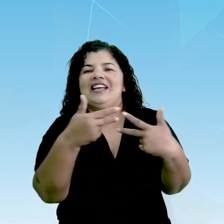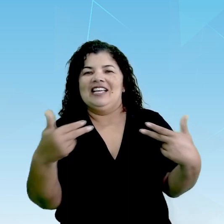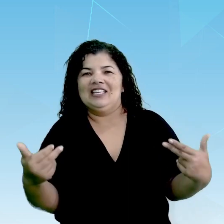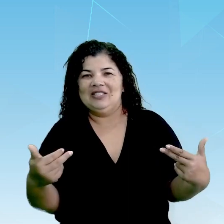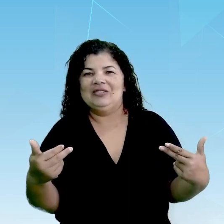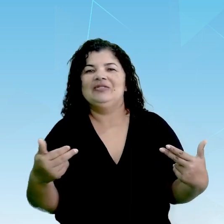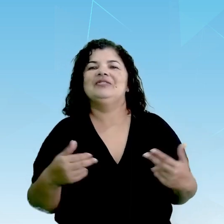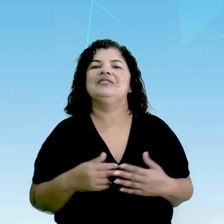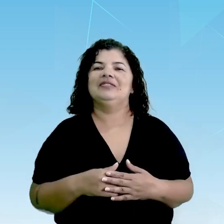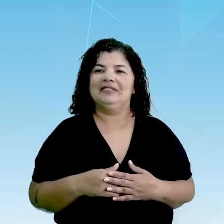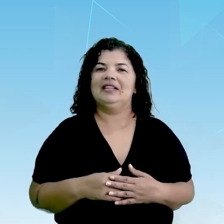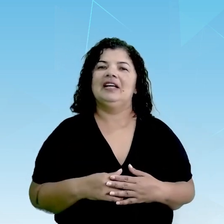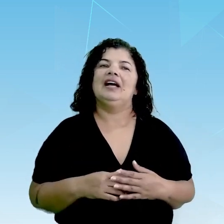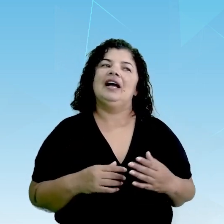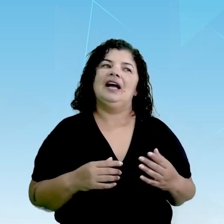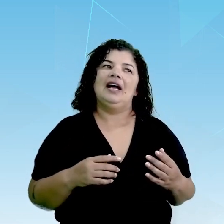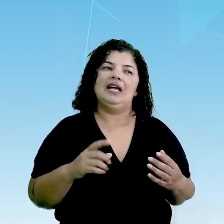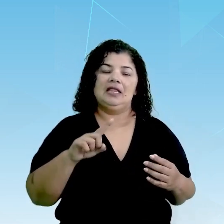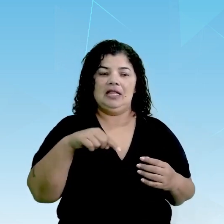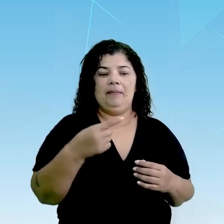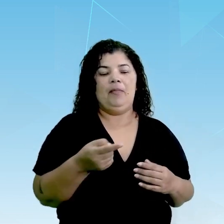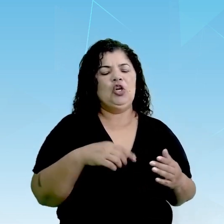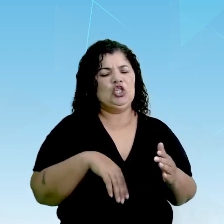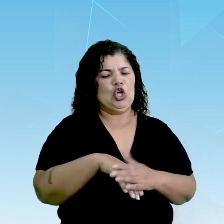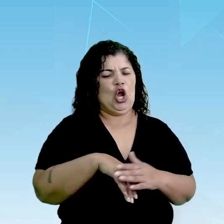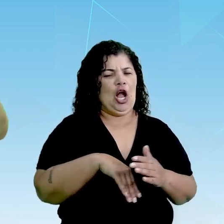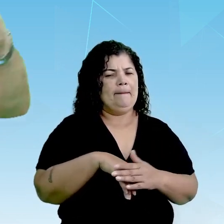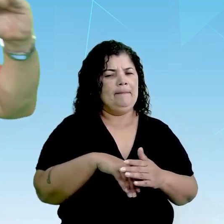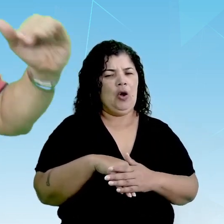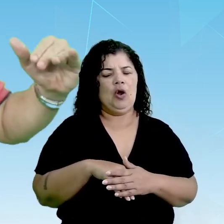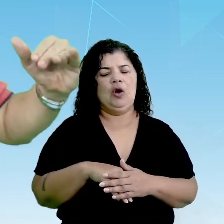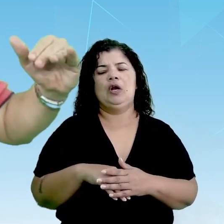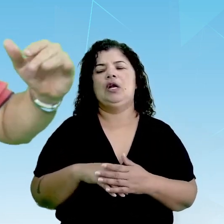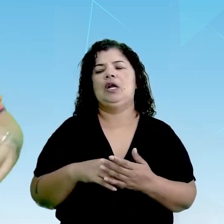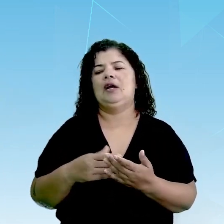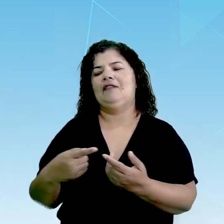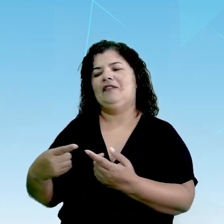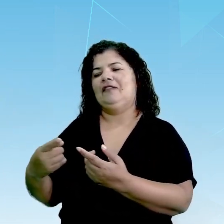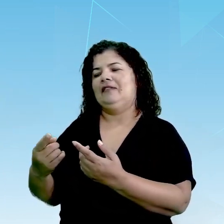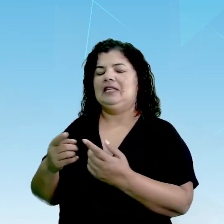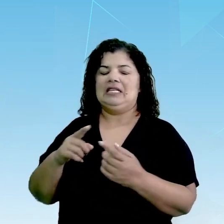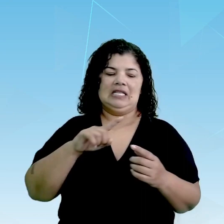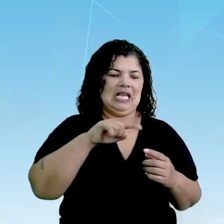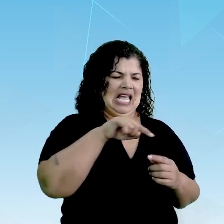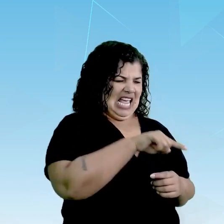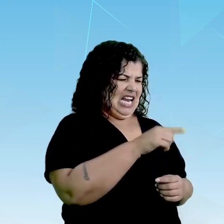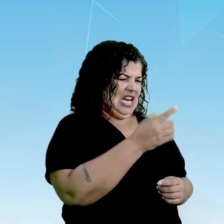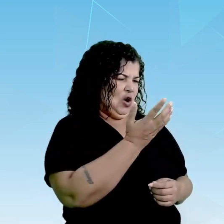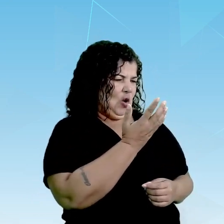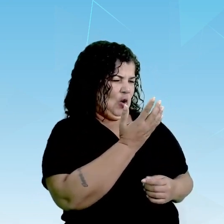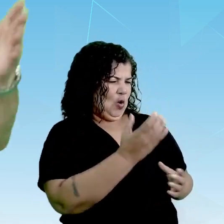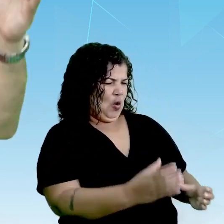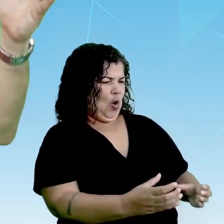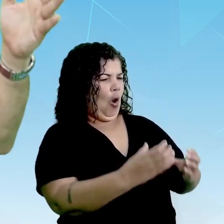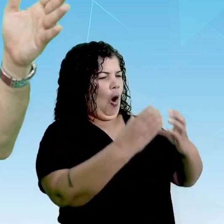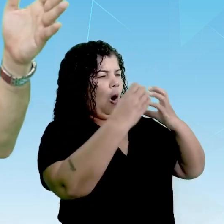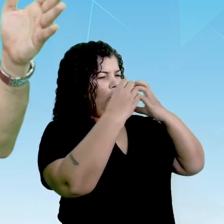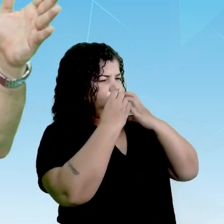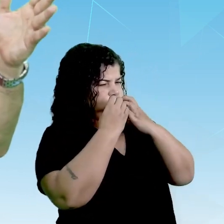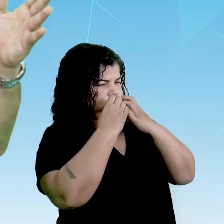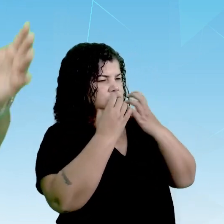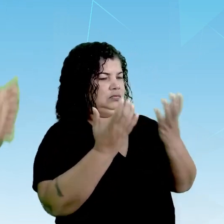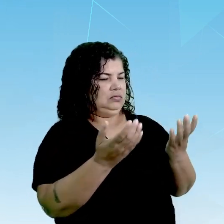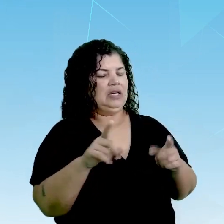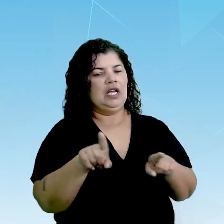Então, veja, depois de jogar bola, e ele comeu bola na prova. É a mesma coisa que a manga